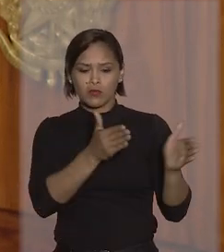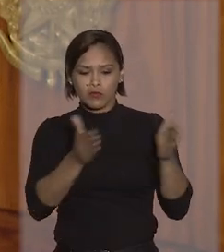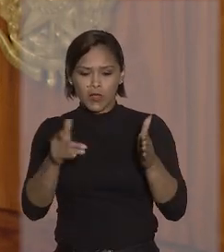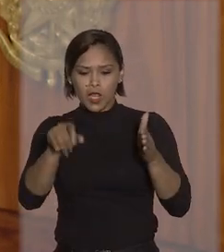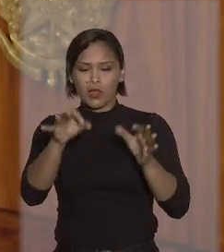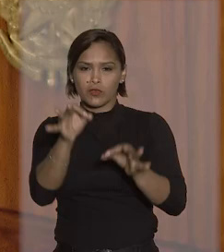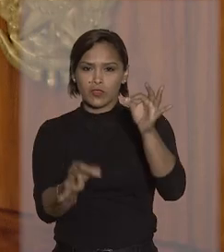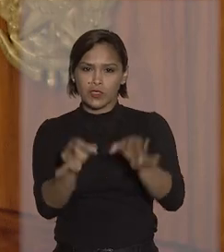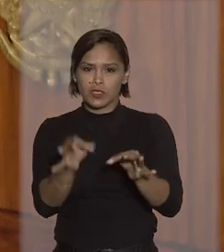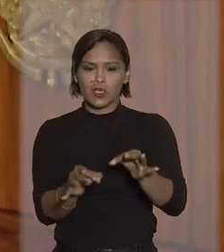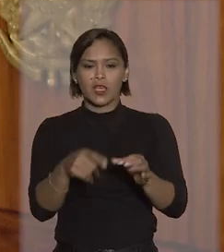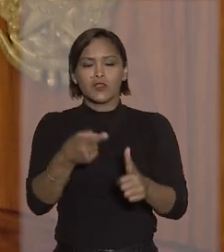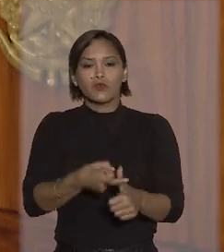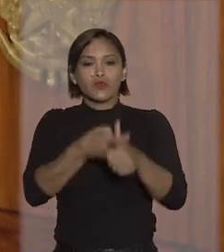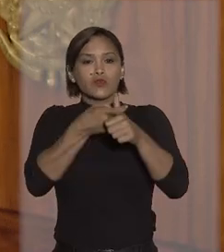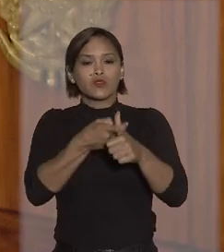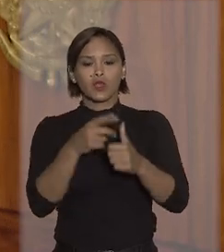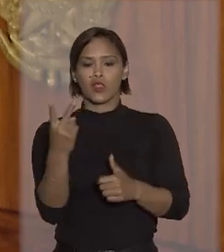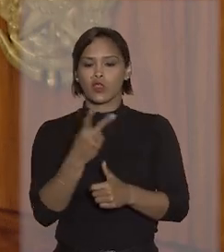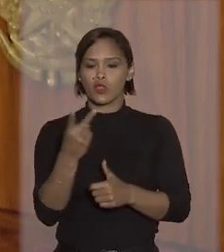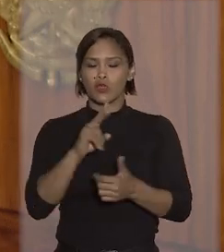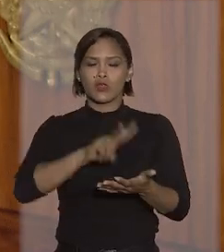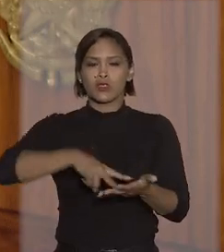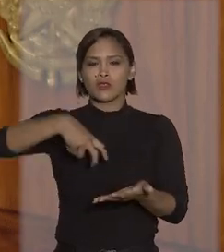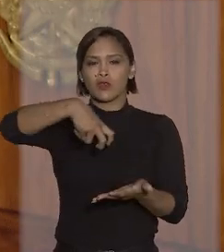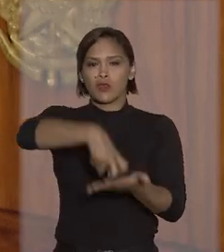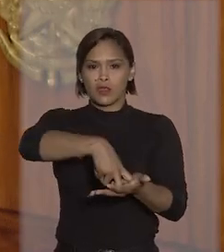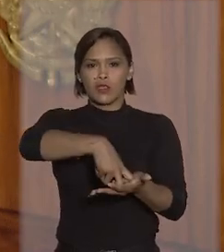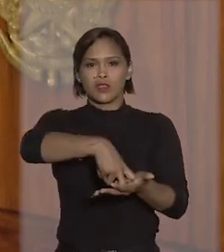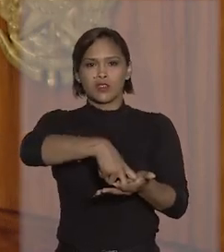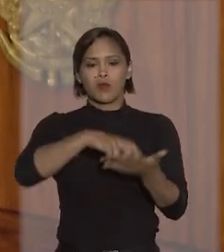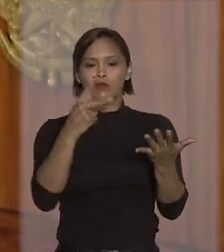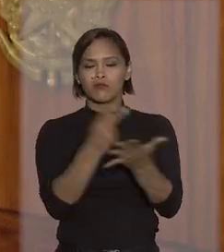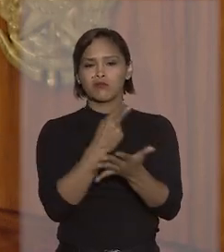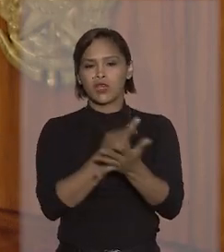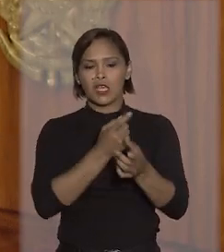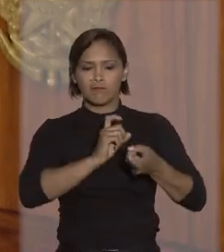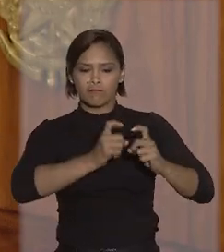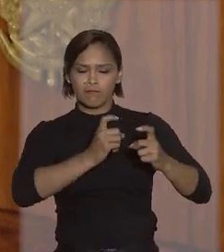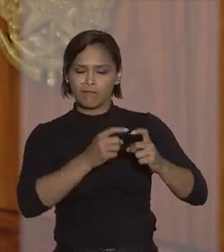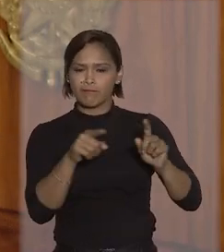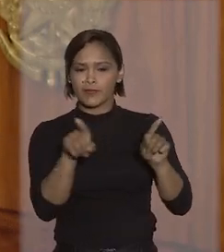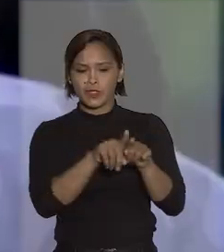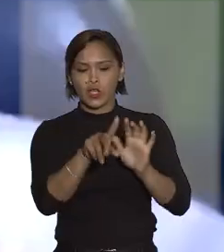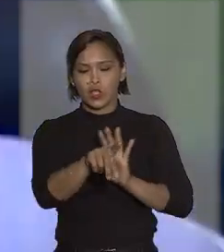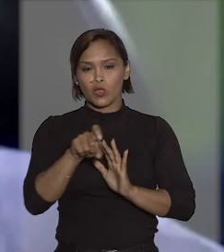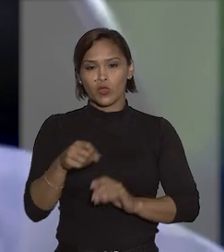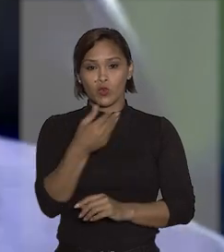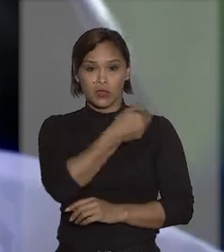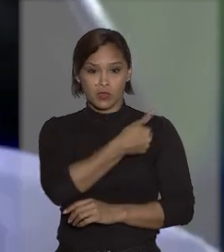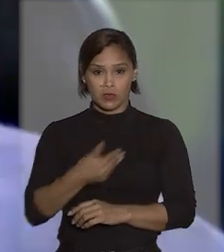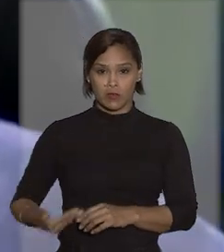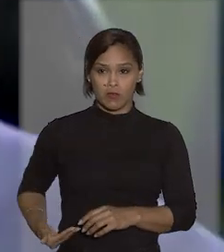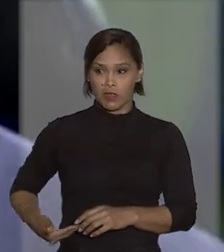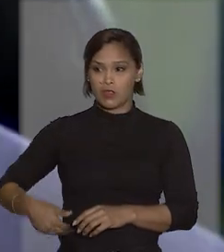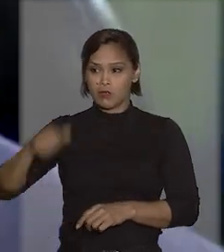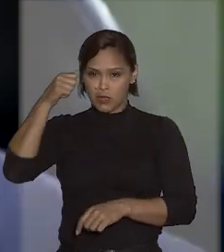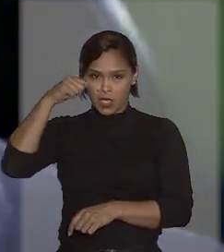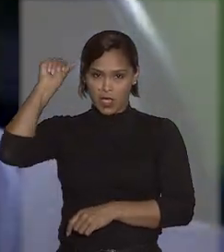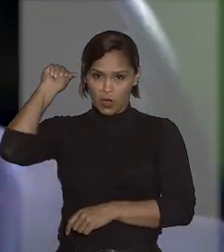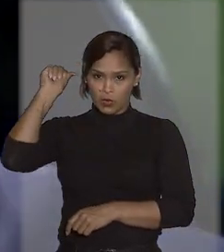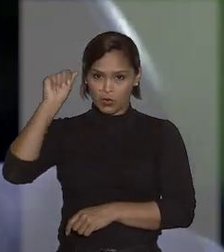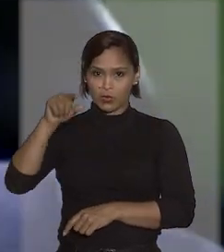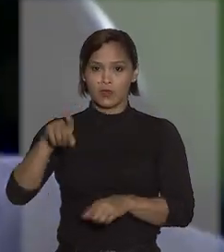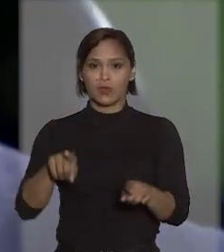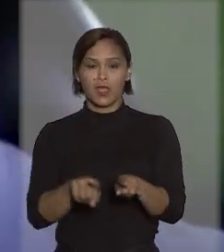plantão judiciário havia suspendido duas condenações por improbidade administrativa do ex-governador do DF, José